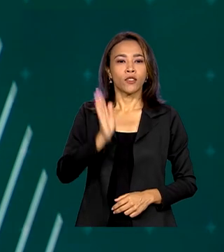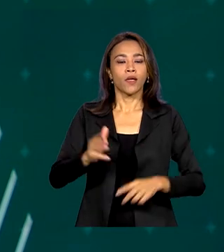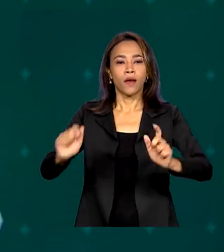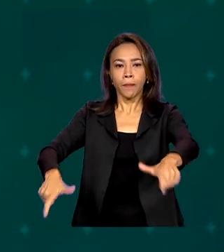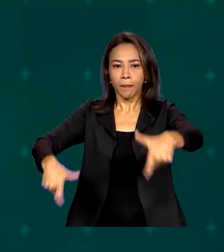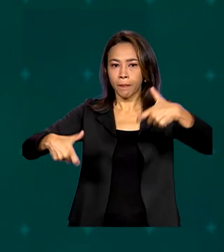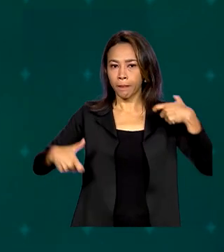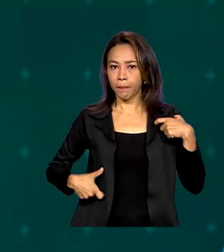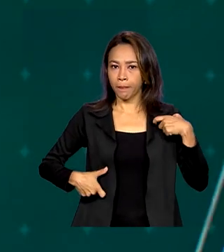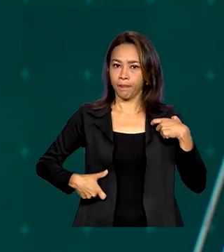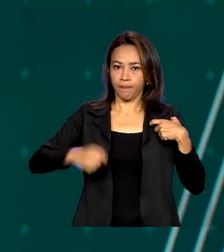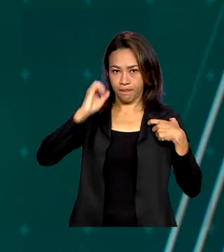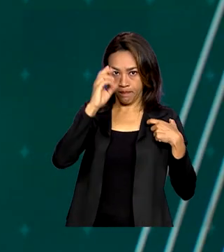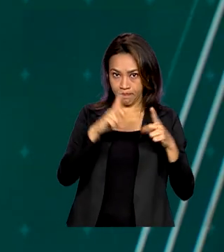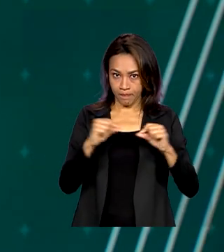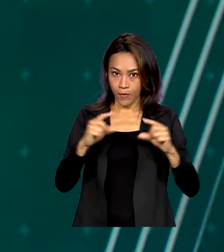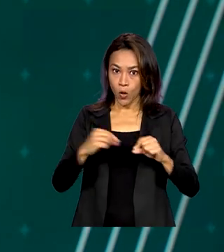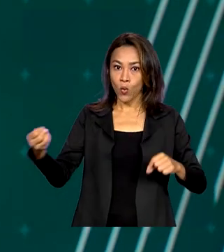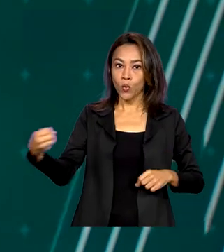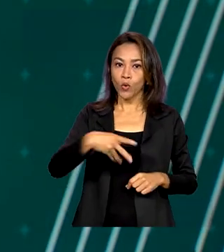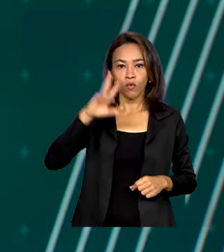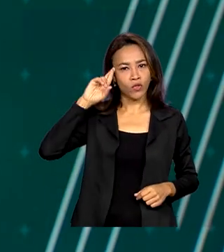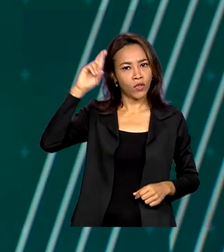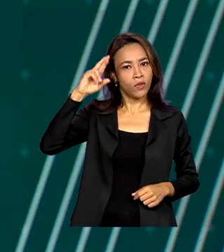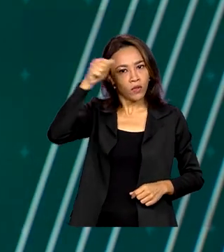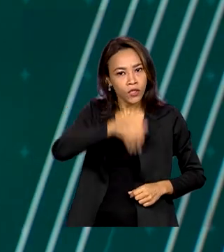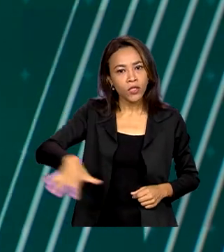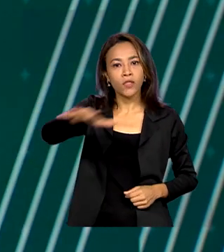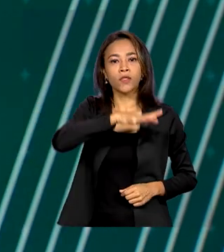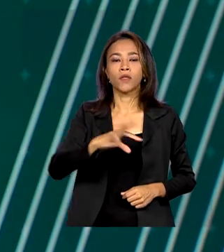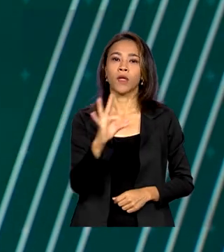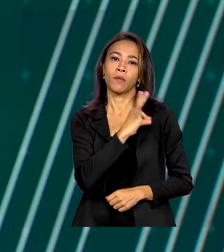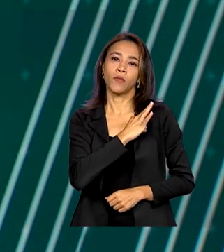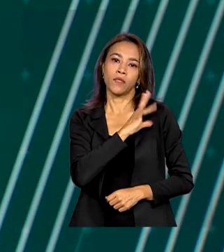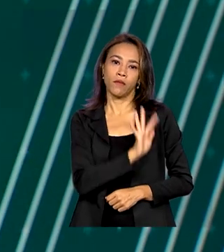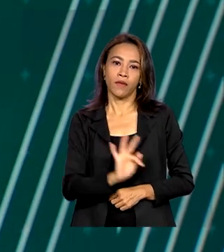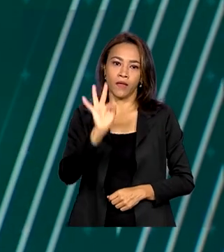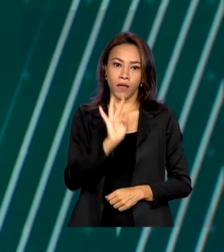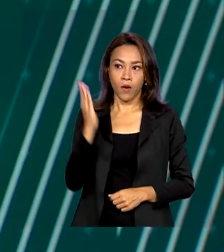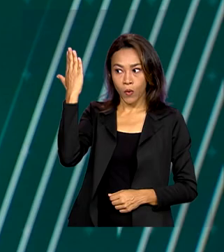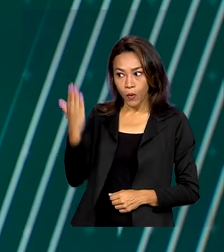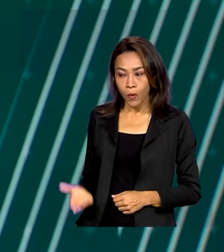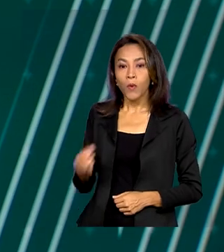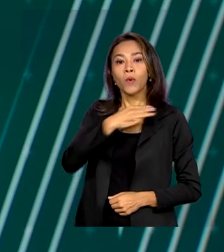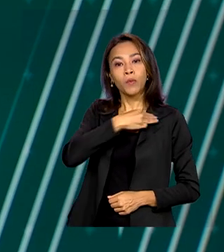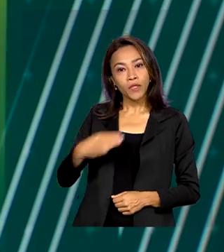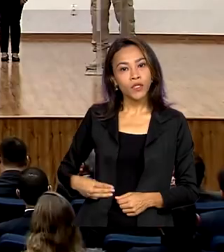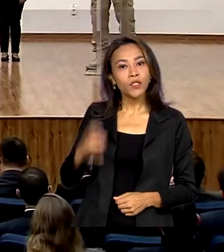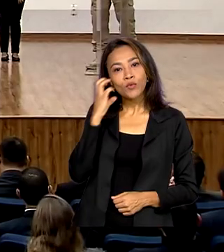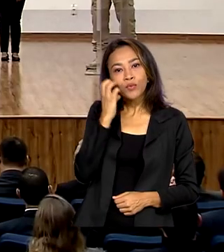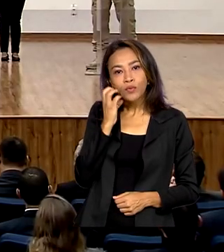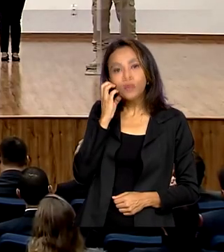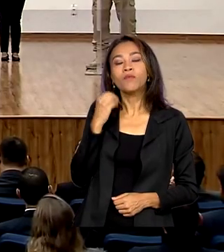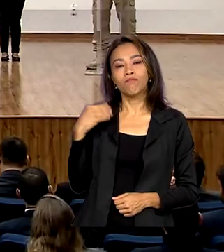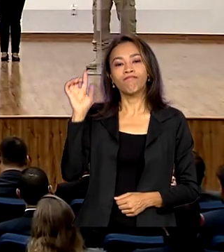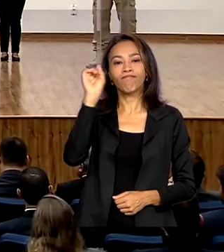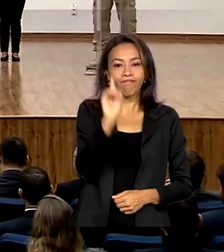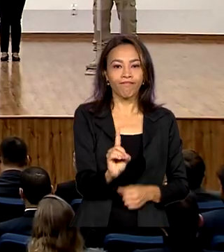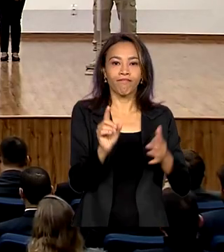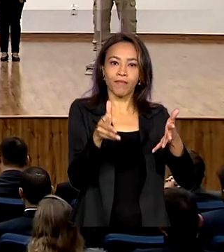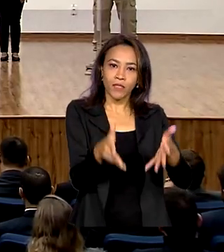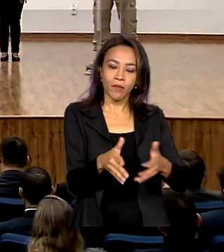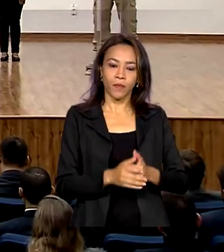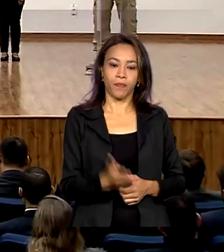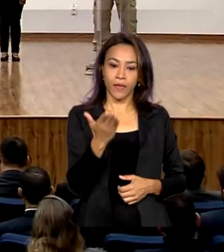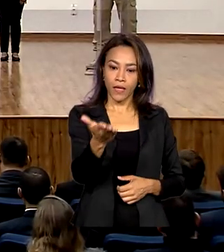Brasília o novo diretor-geral da Polícia Rodoviária Federal. O ministro Flávio Dino participou da cerimônia. No discurso de